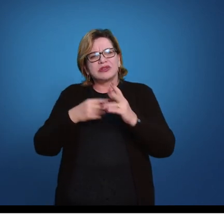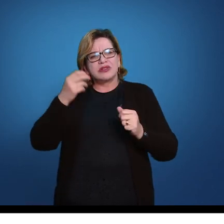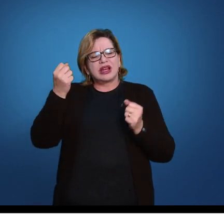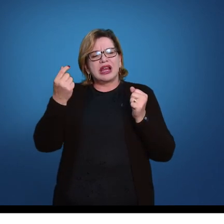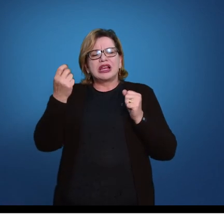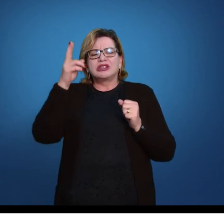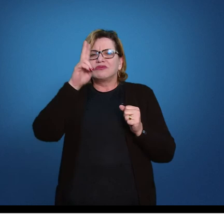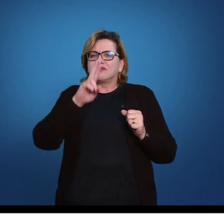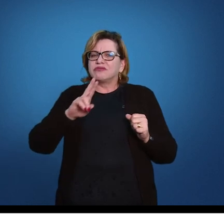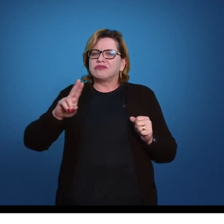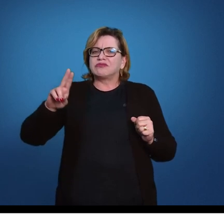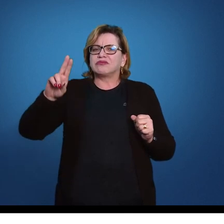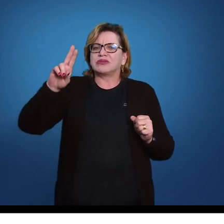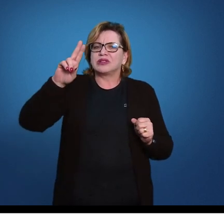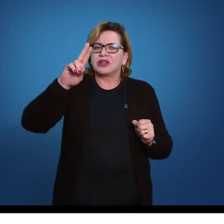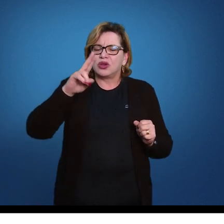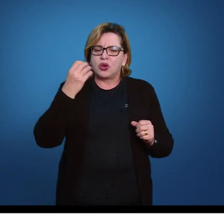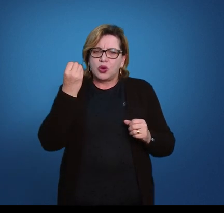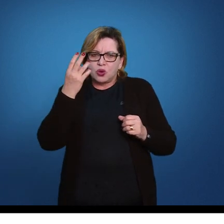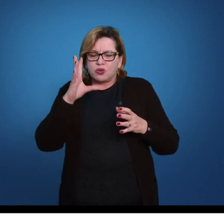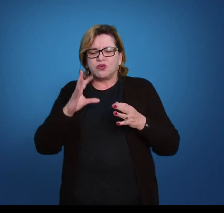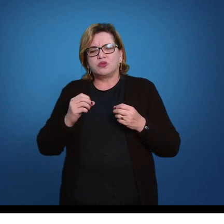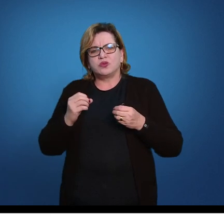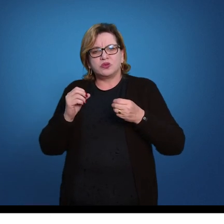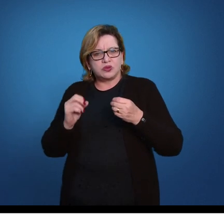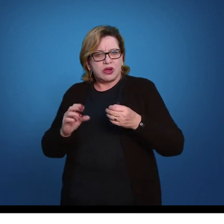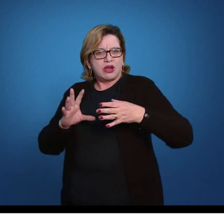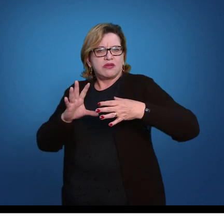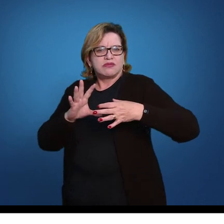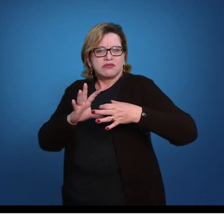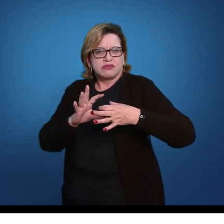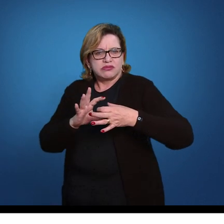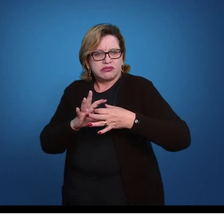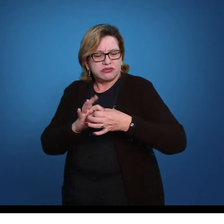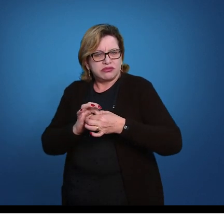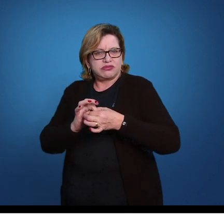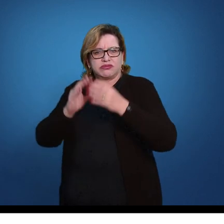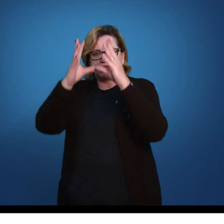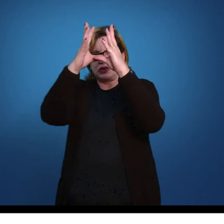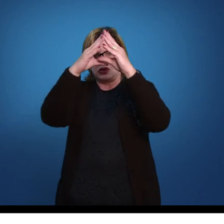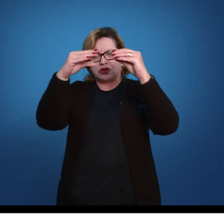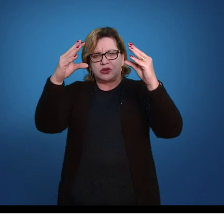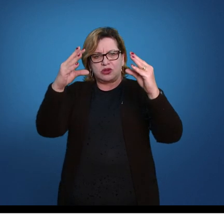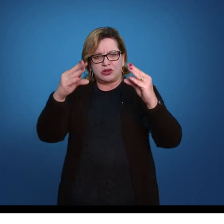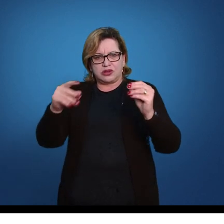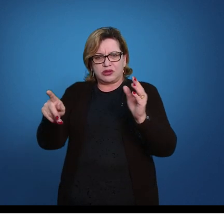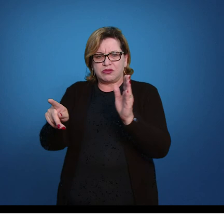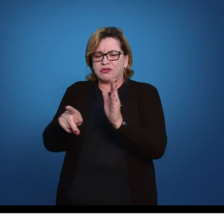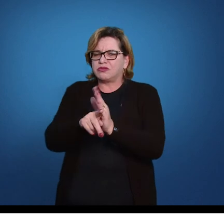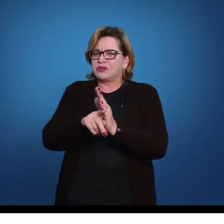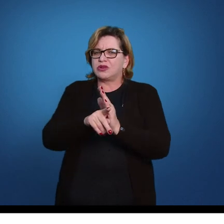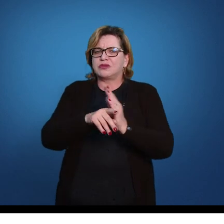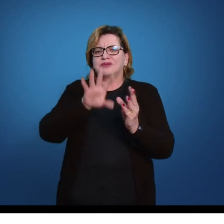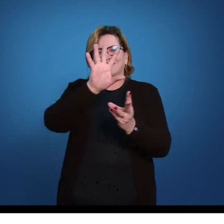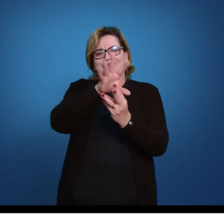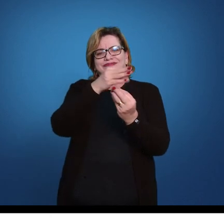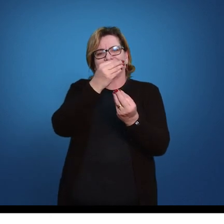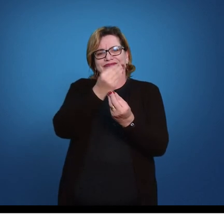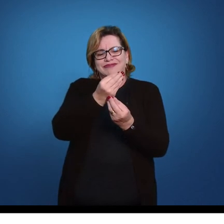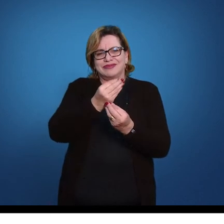utilização ou a integração do circo como um conteúdo da arte circense.